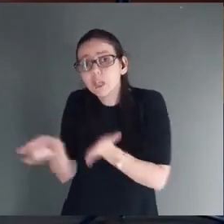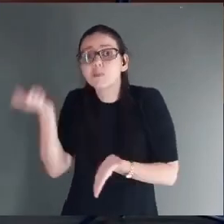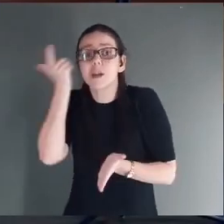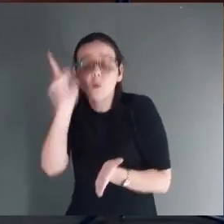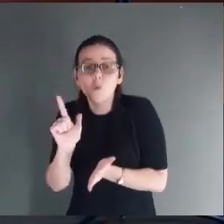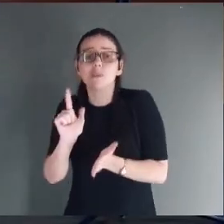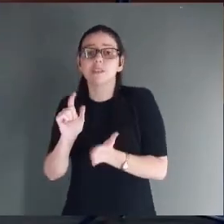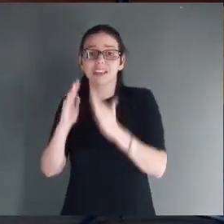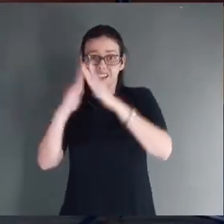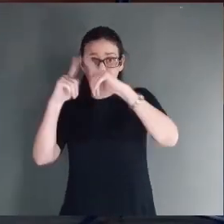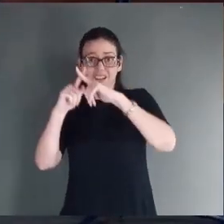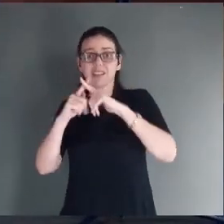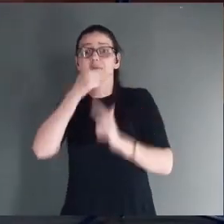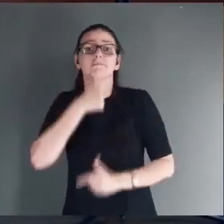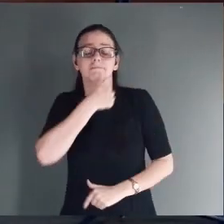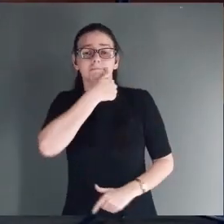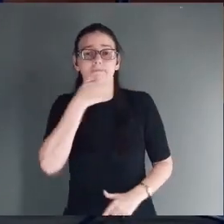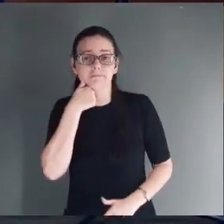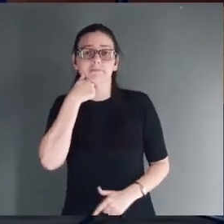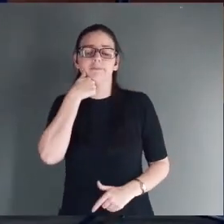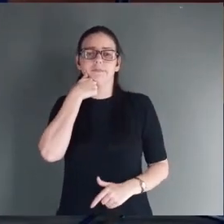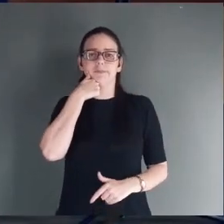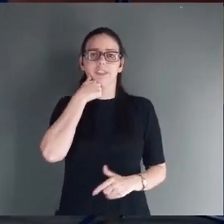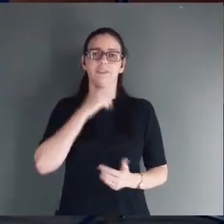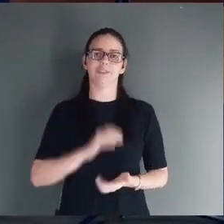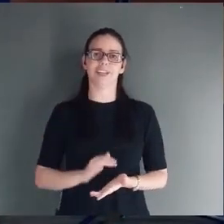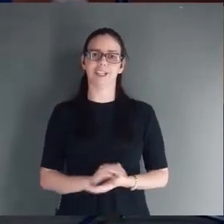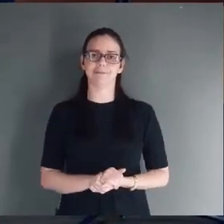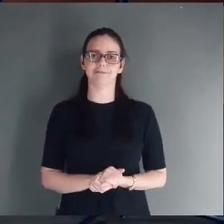templo, como sacrifício ao sacerdote.